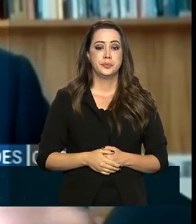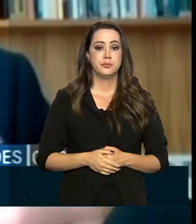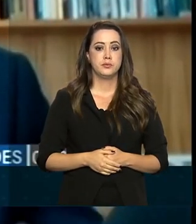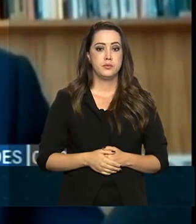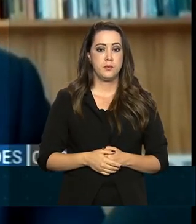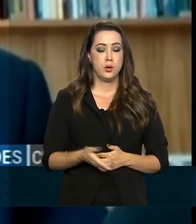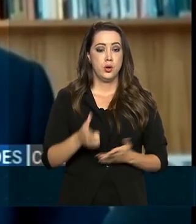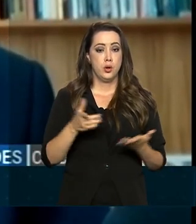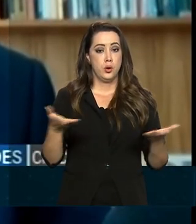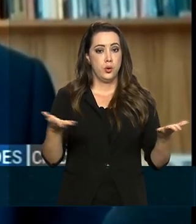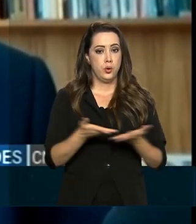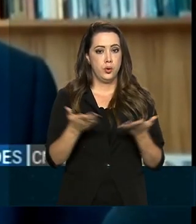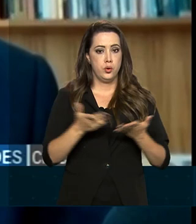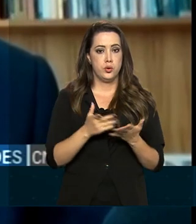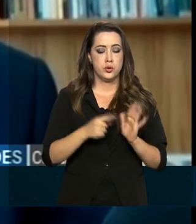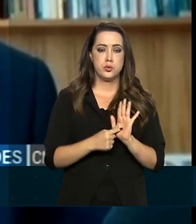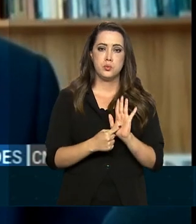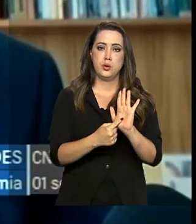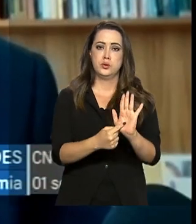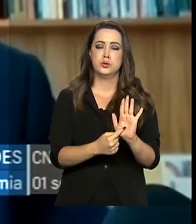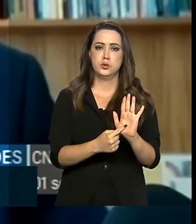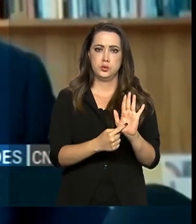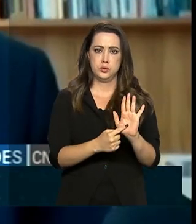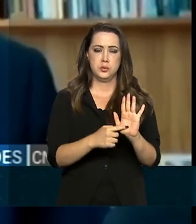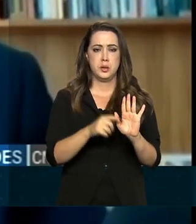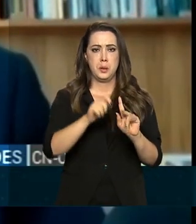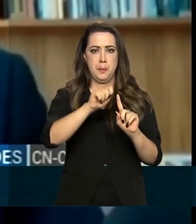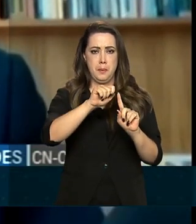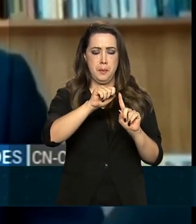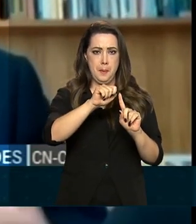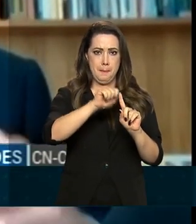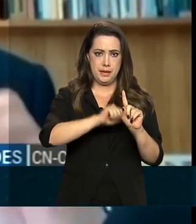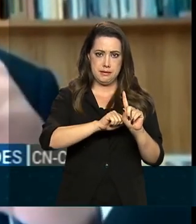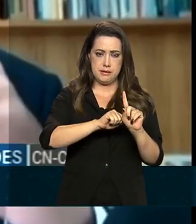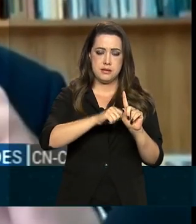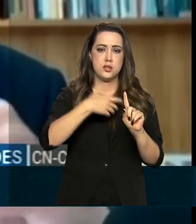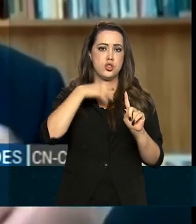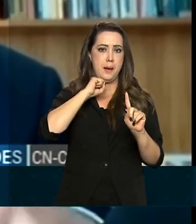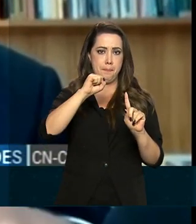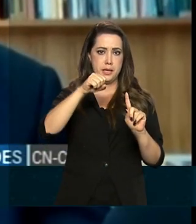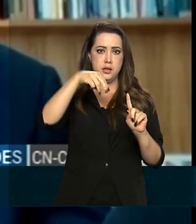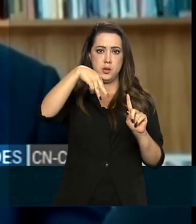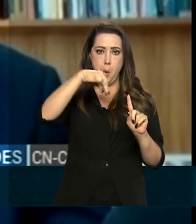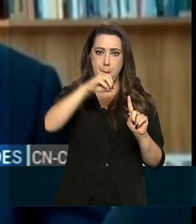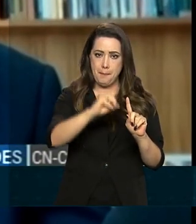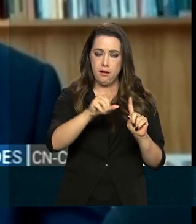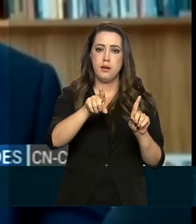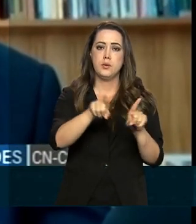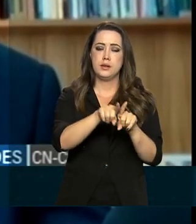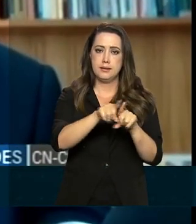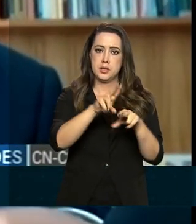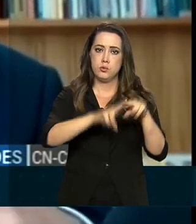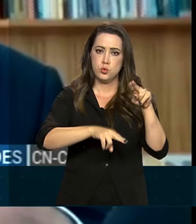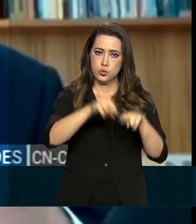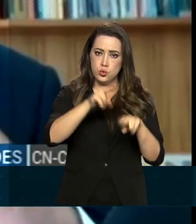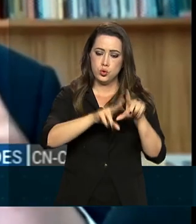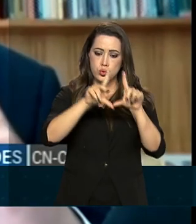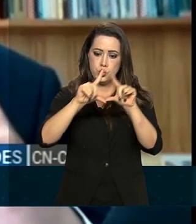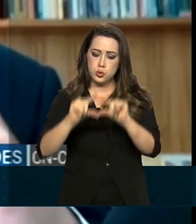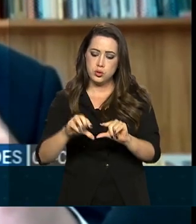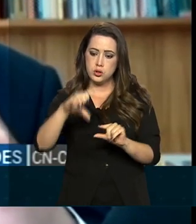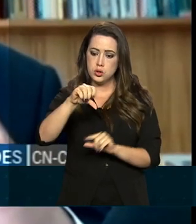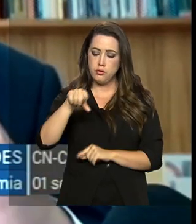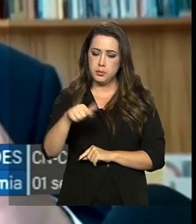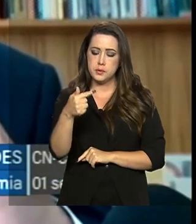que mostra a queda do PIB lá atrás, em abril, maio e junho, e eu gostaria que os senhores entendessem como isso é feito, vamos supor que o PIB seja